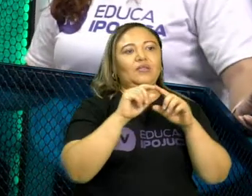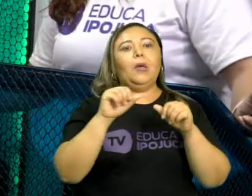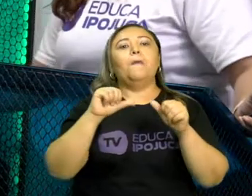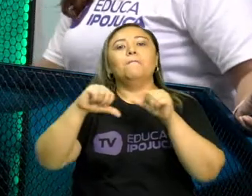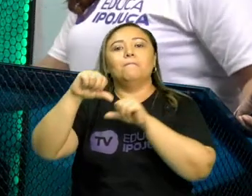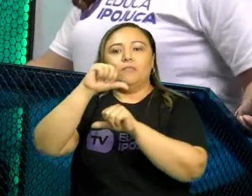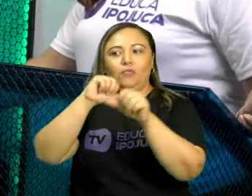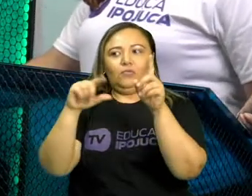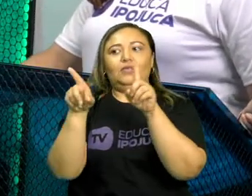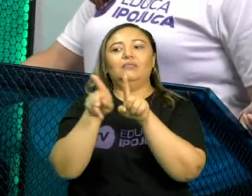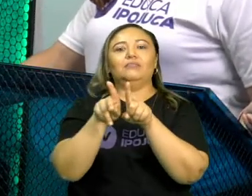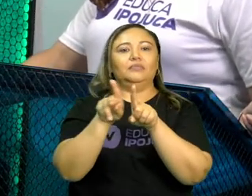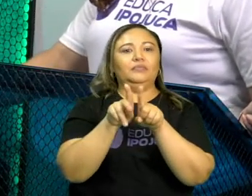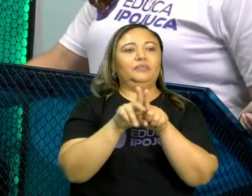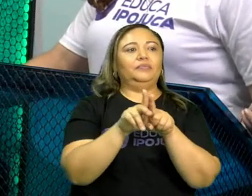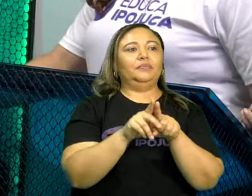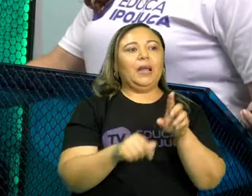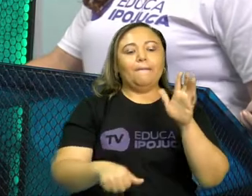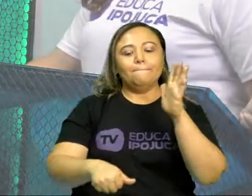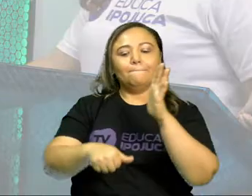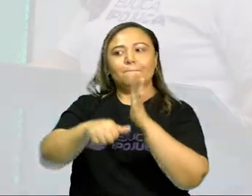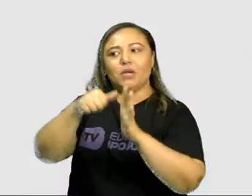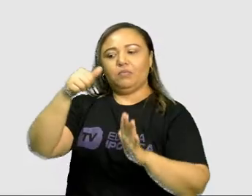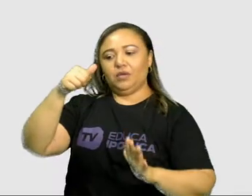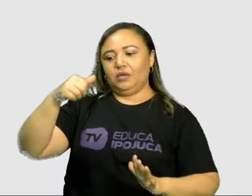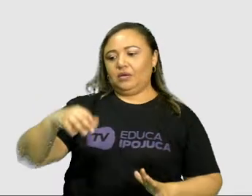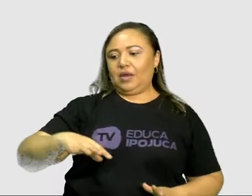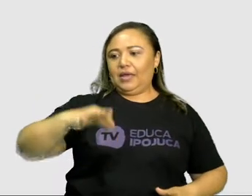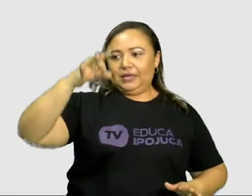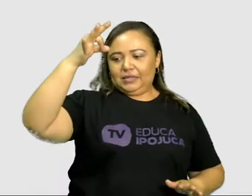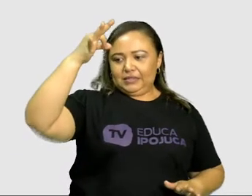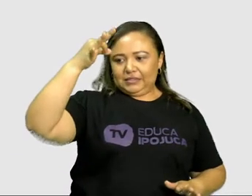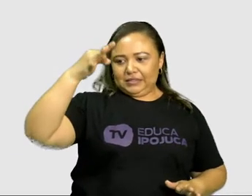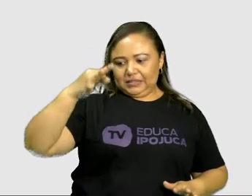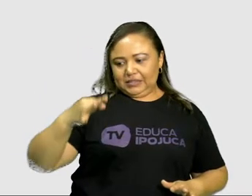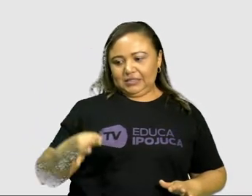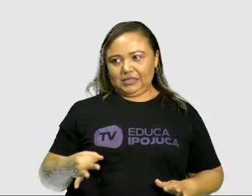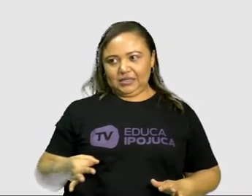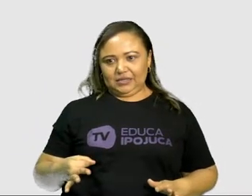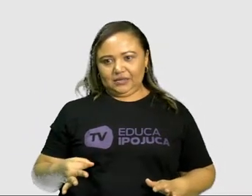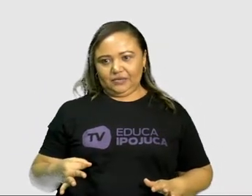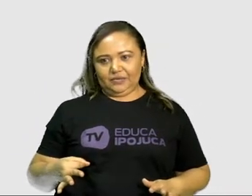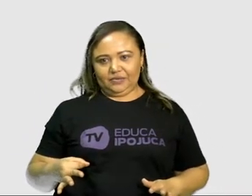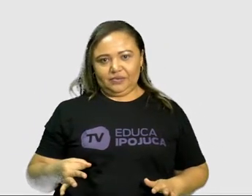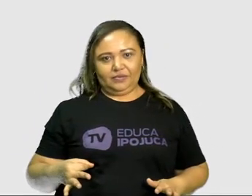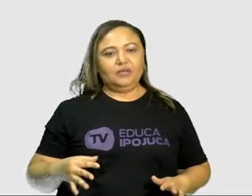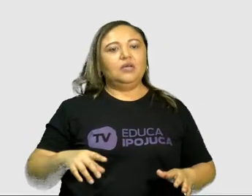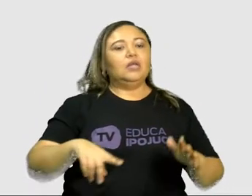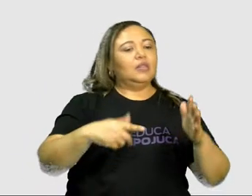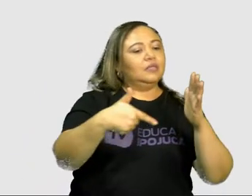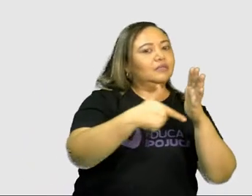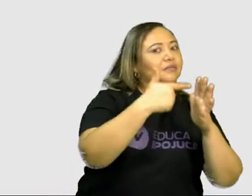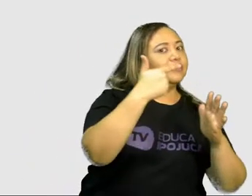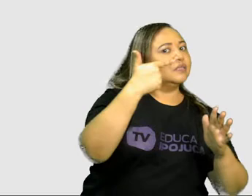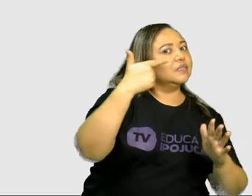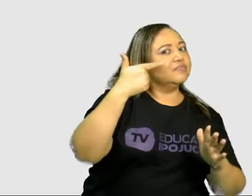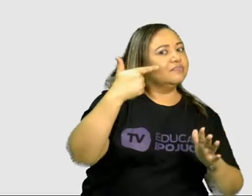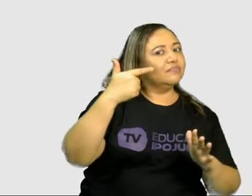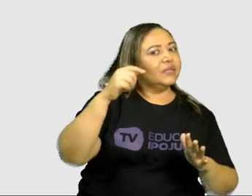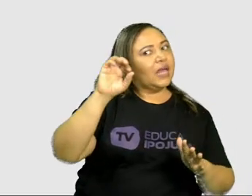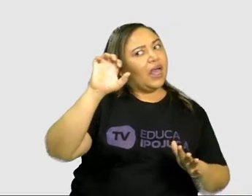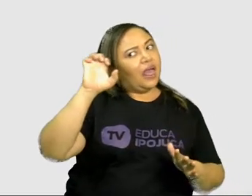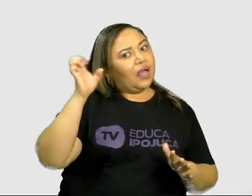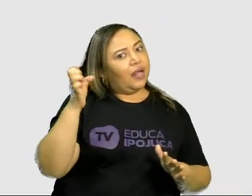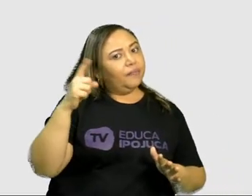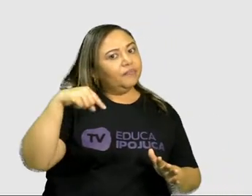dito. Então na primeira, é possível que, dá ideia de possibilidade. Na segunda, é certo